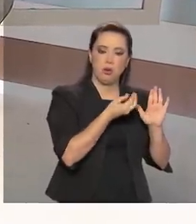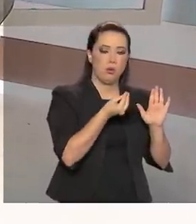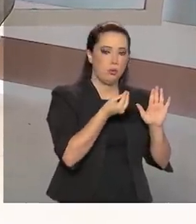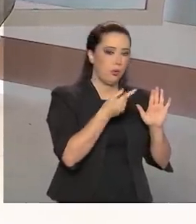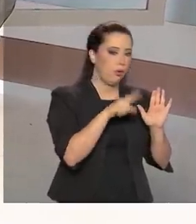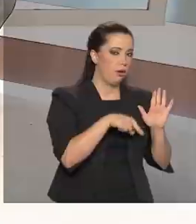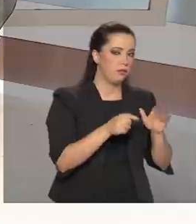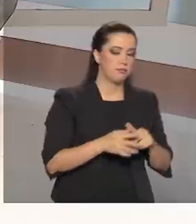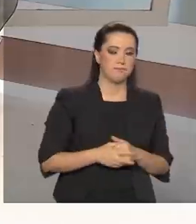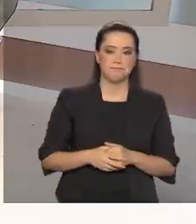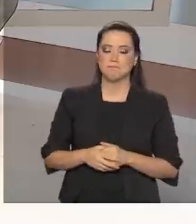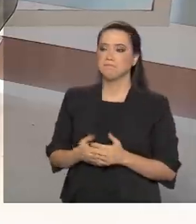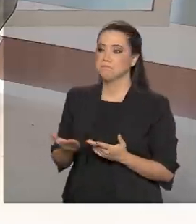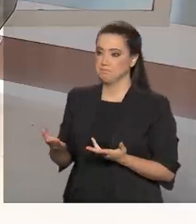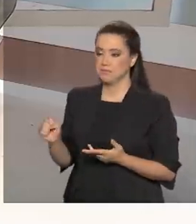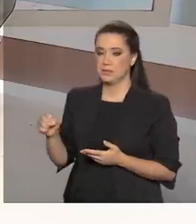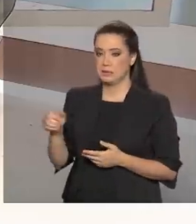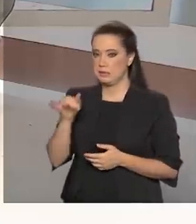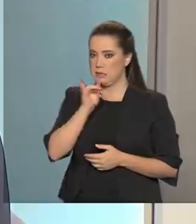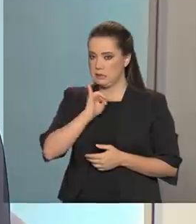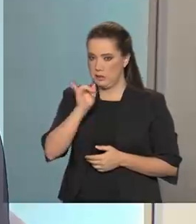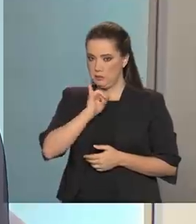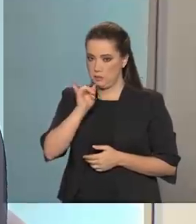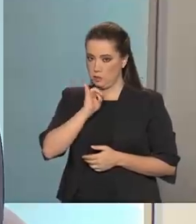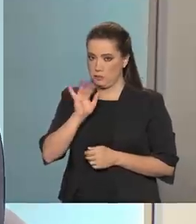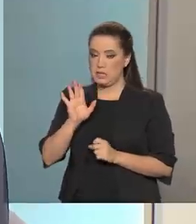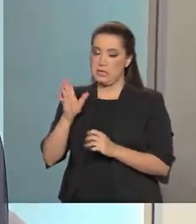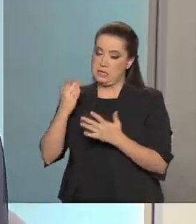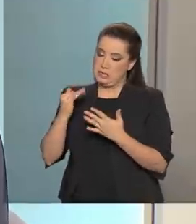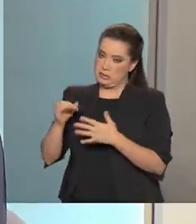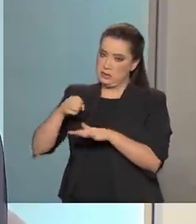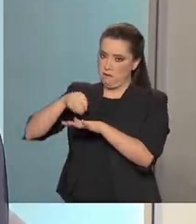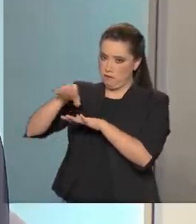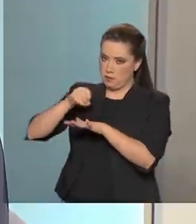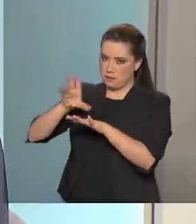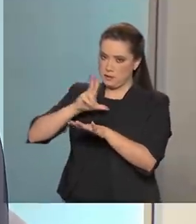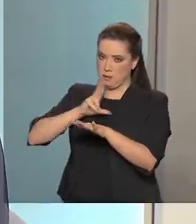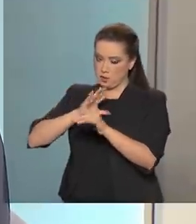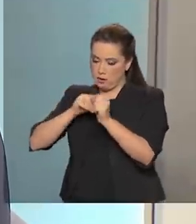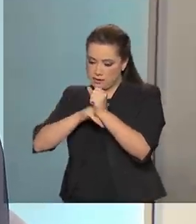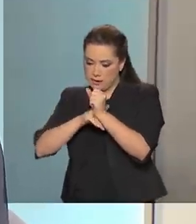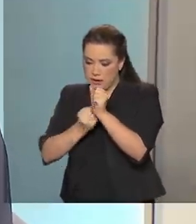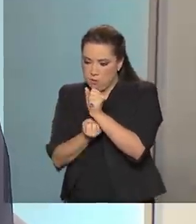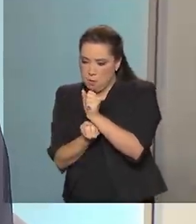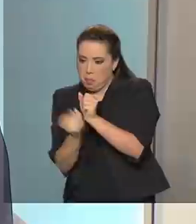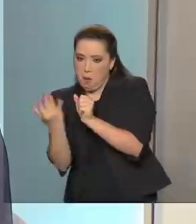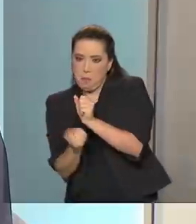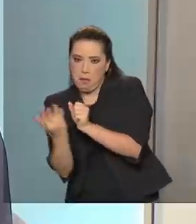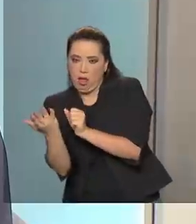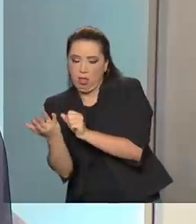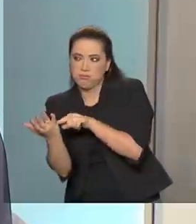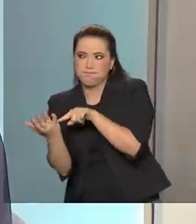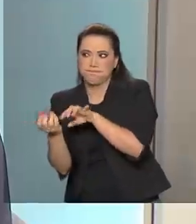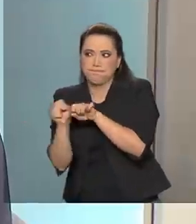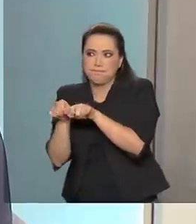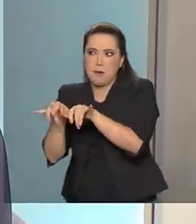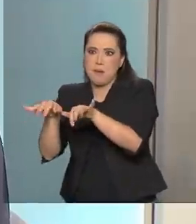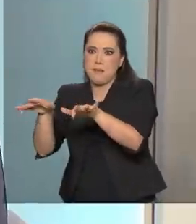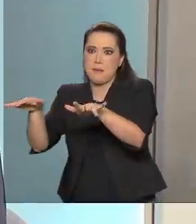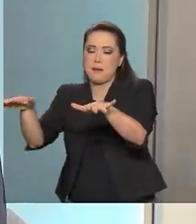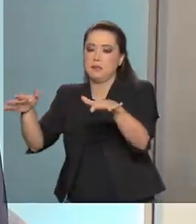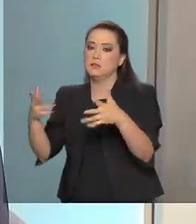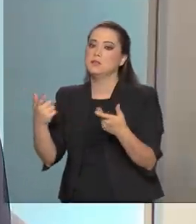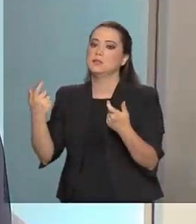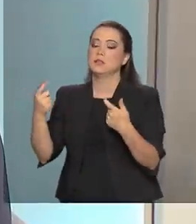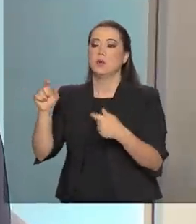temos um vazamento de dados, por exemplo, a empresa, ela tem que informar não só a Autoridade de Proteção de Dados,